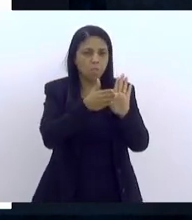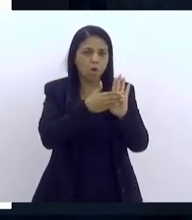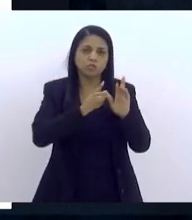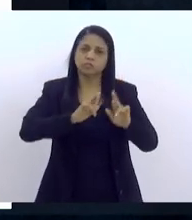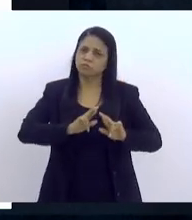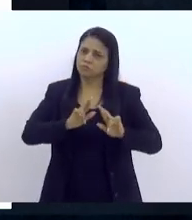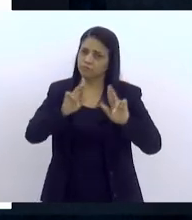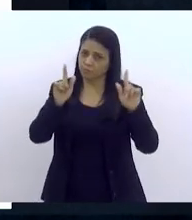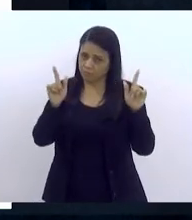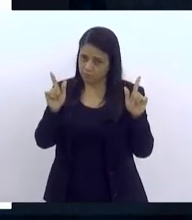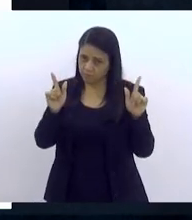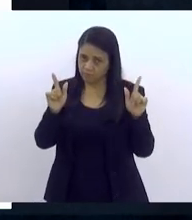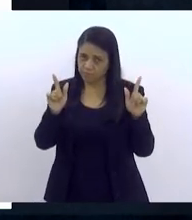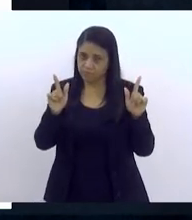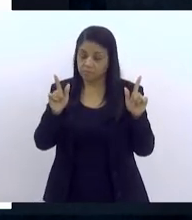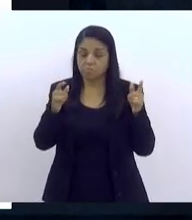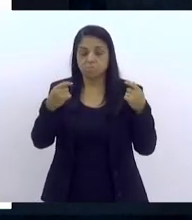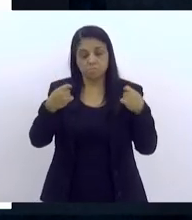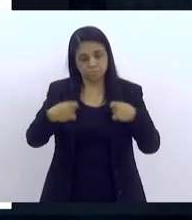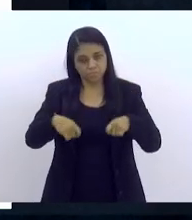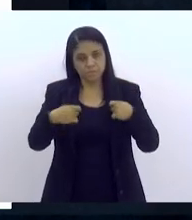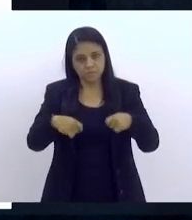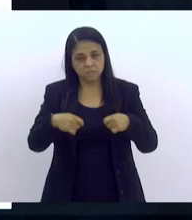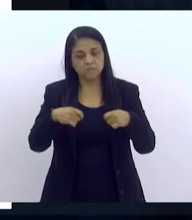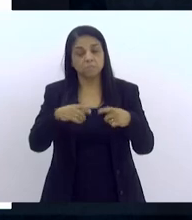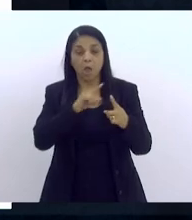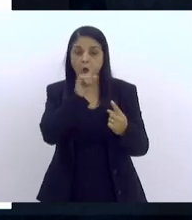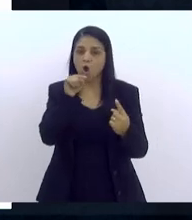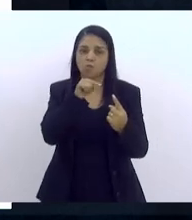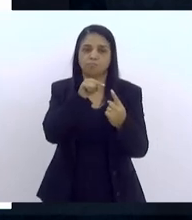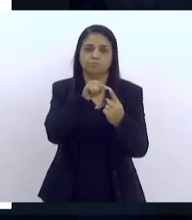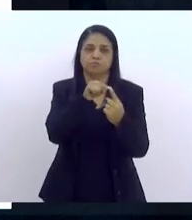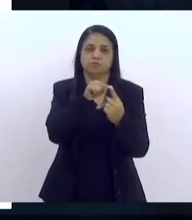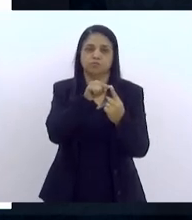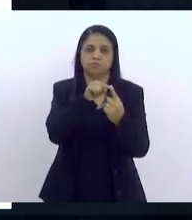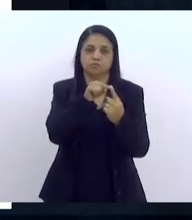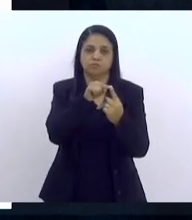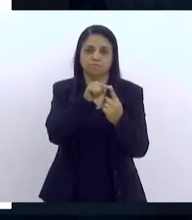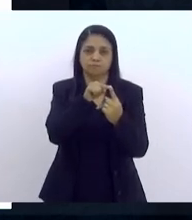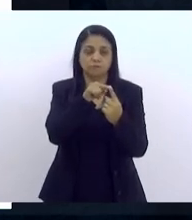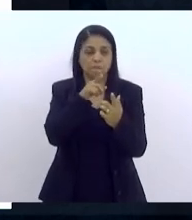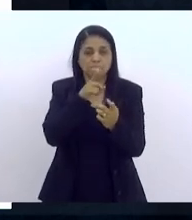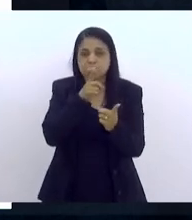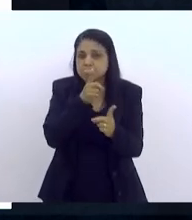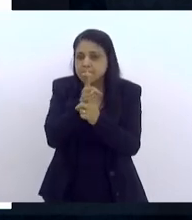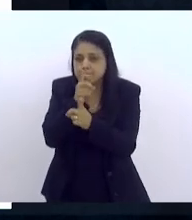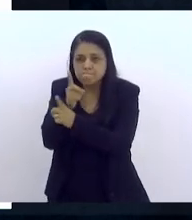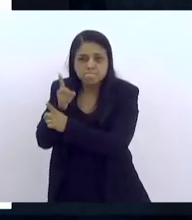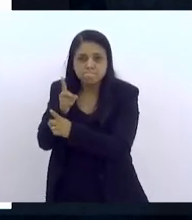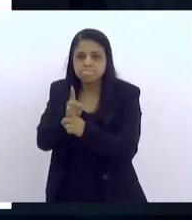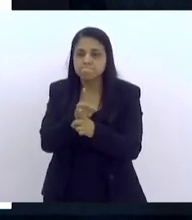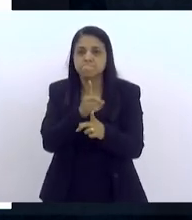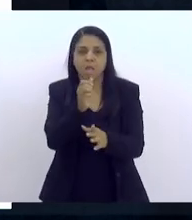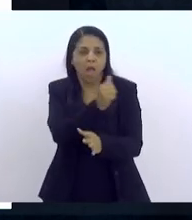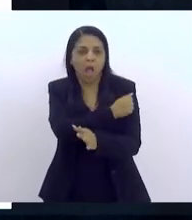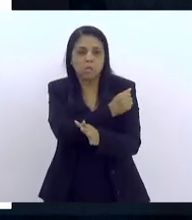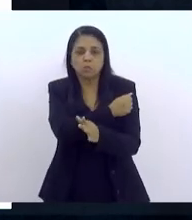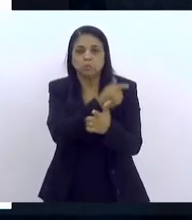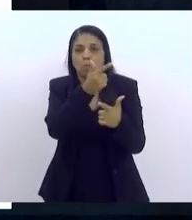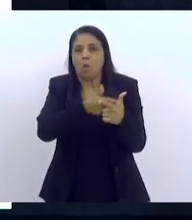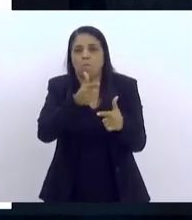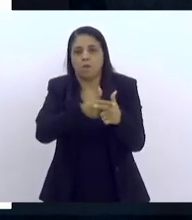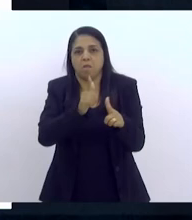supernecessária, mas não com esse viés policialesco de identificação de alunos problemas.